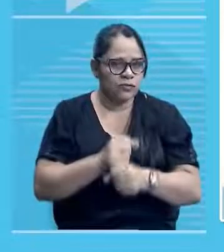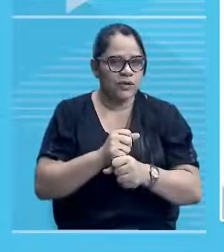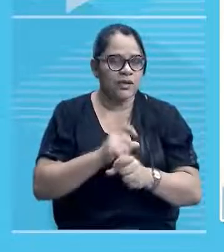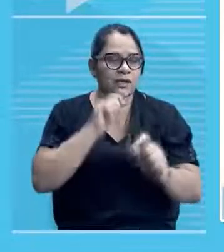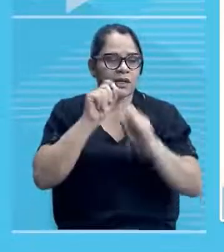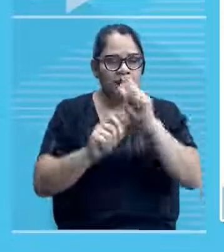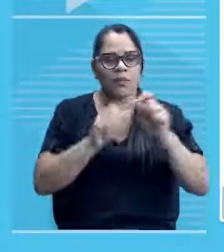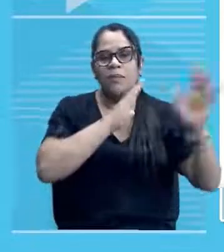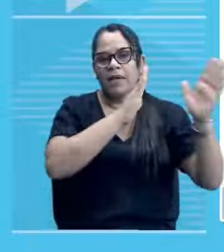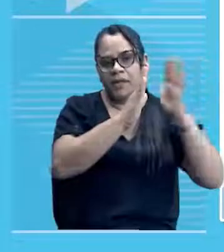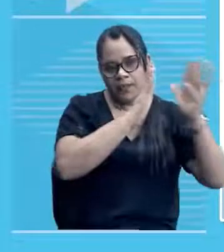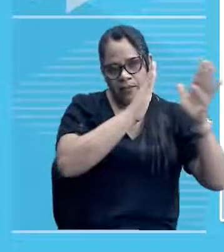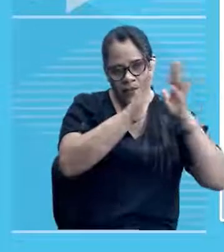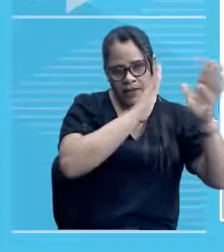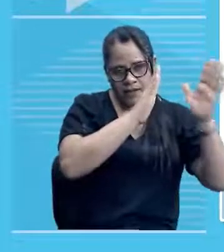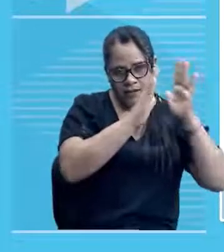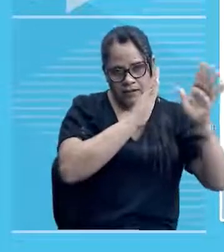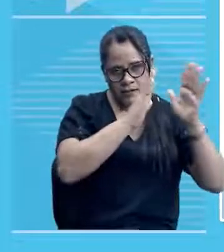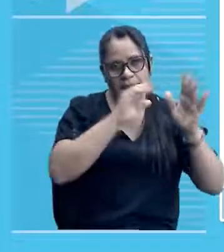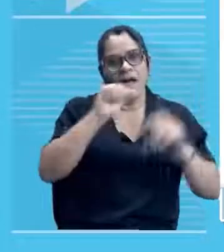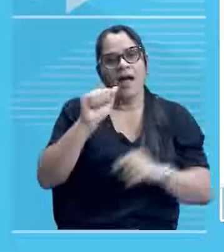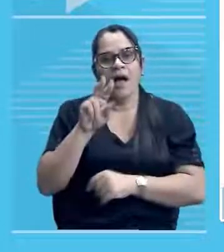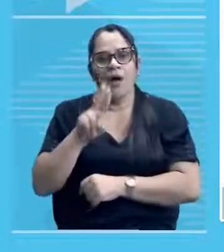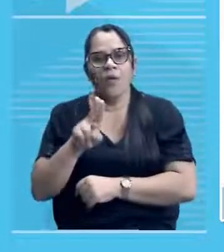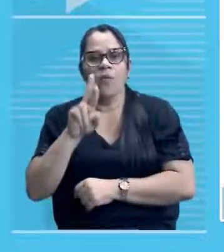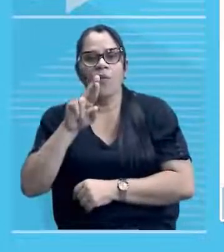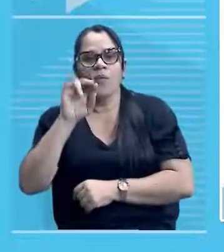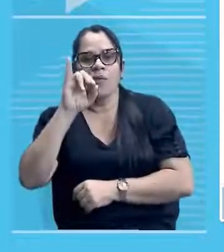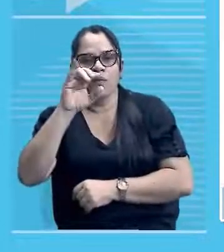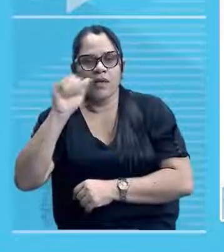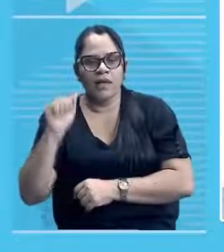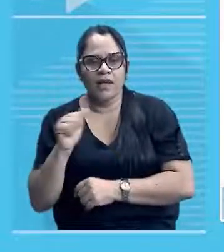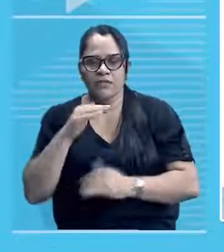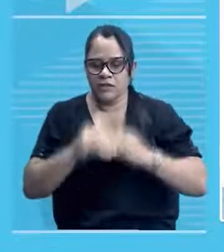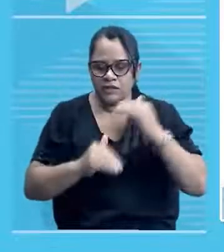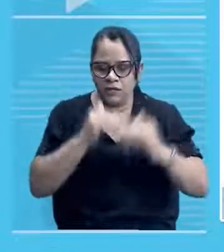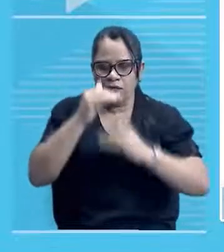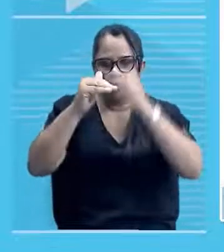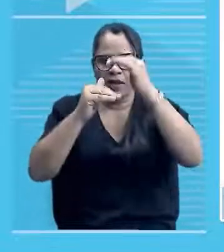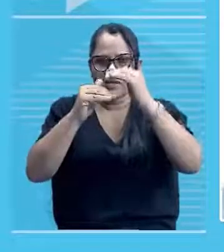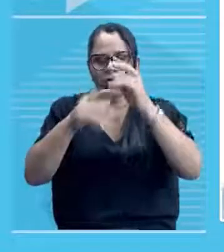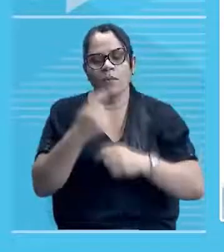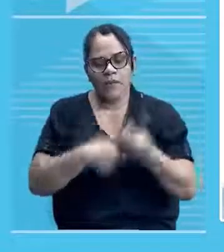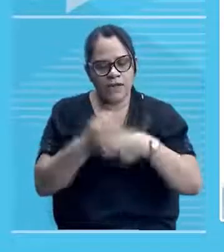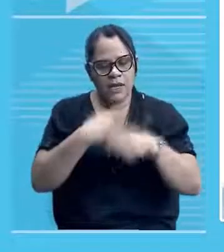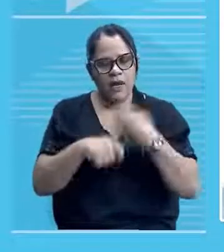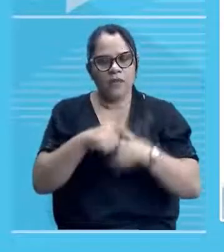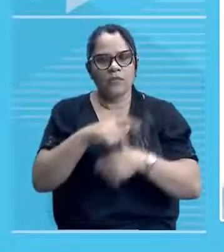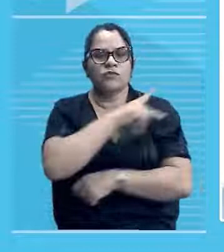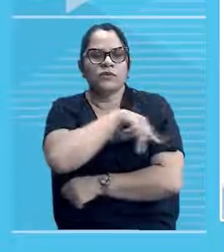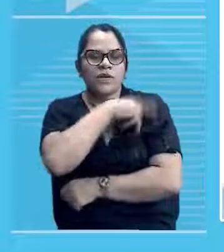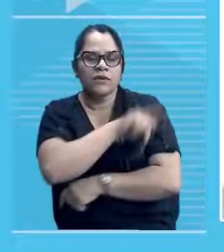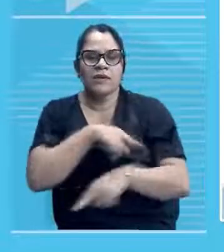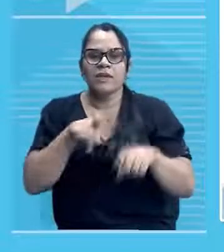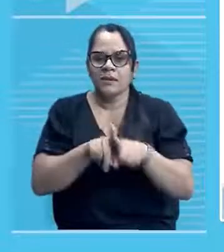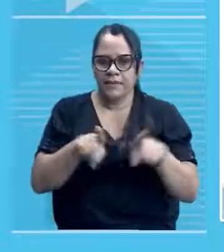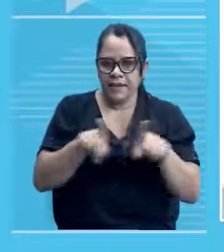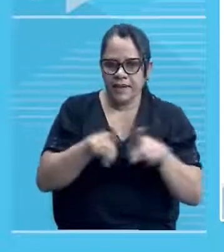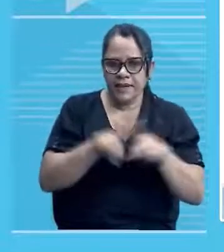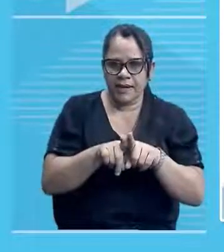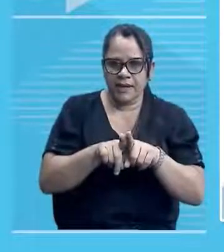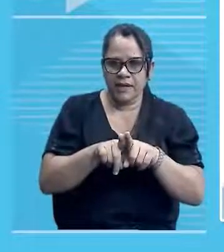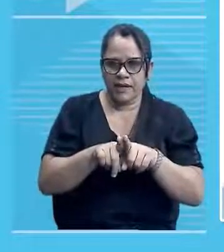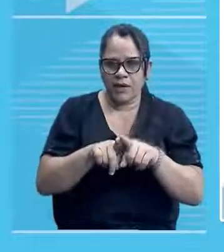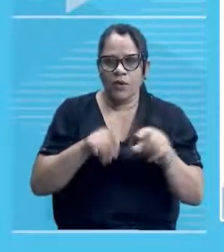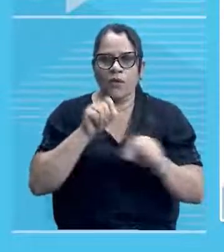áurea do desenvolvimento comercial do Piauí. E também, como núcleo de